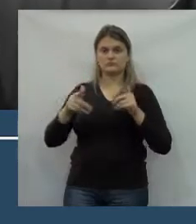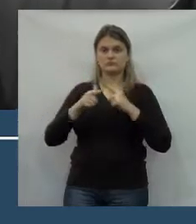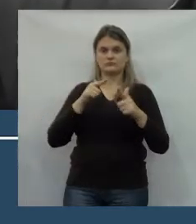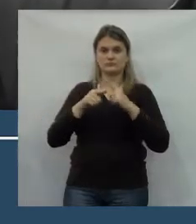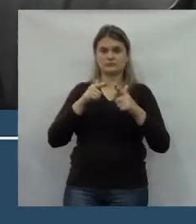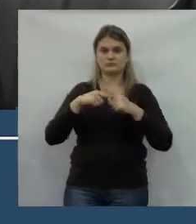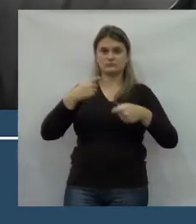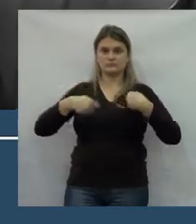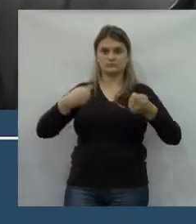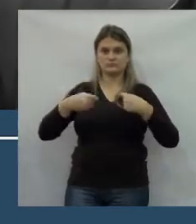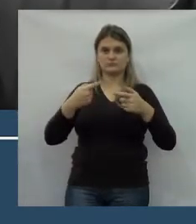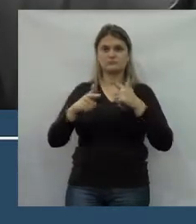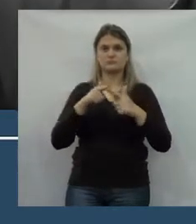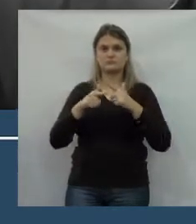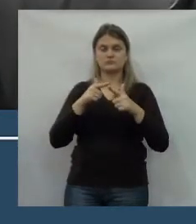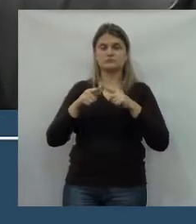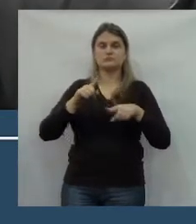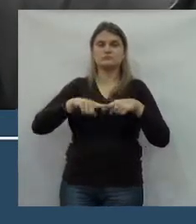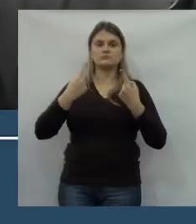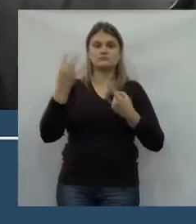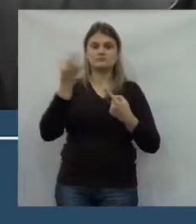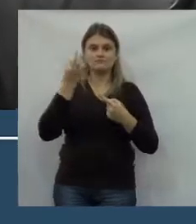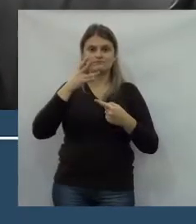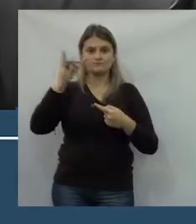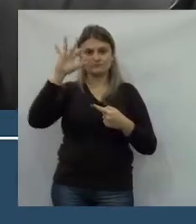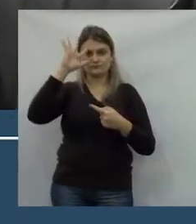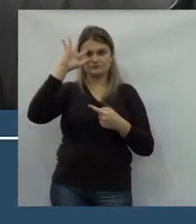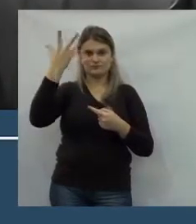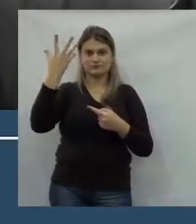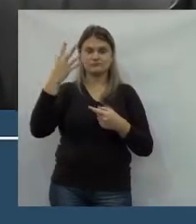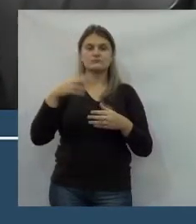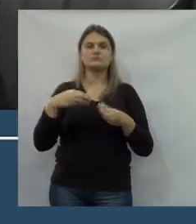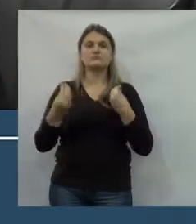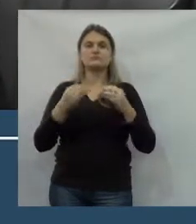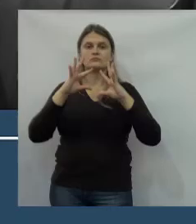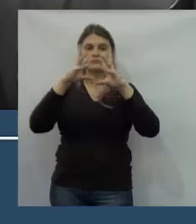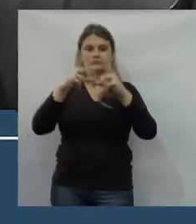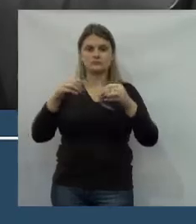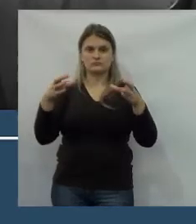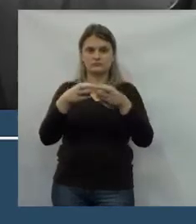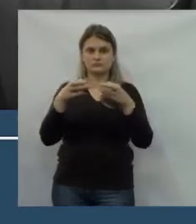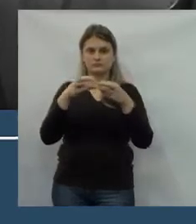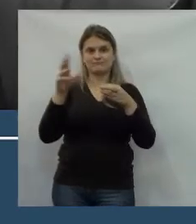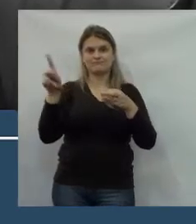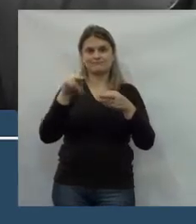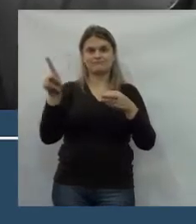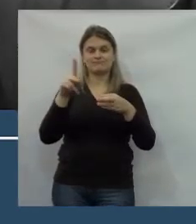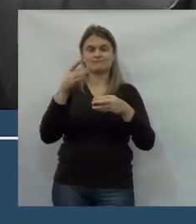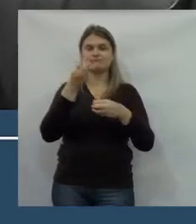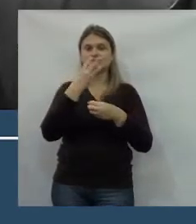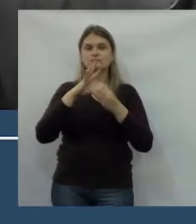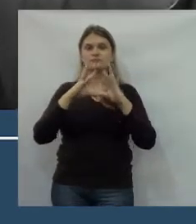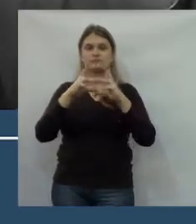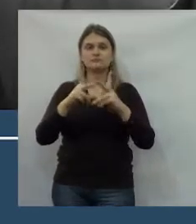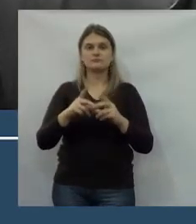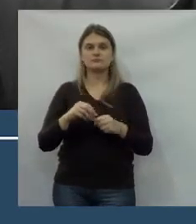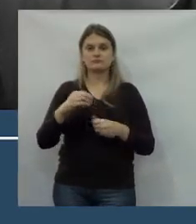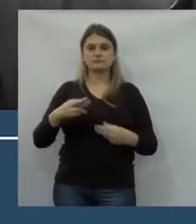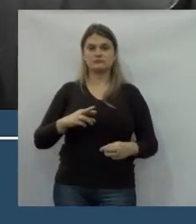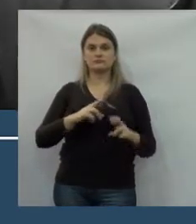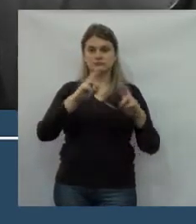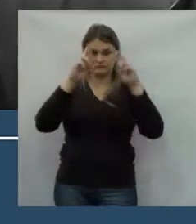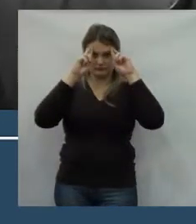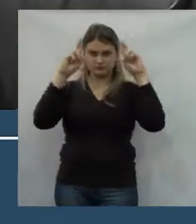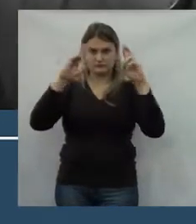pontuais ali, mas, com certeza, serão resolvidos. Nossos professores merecem todo o